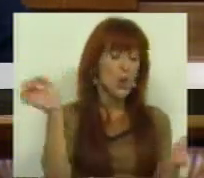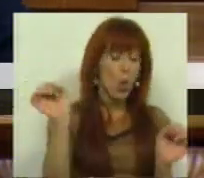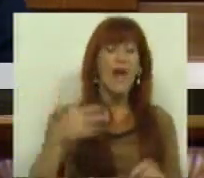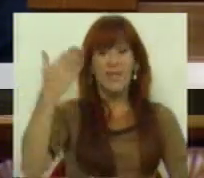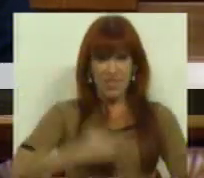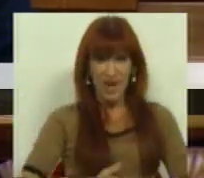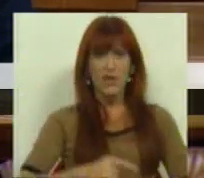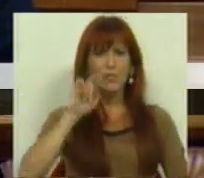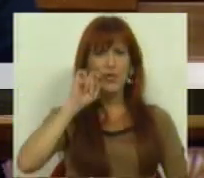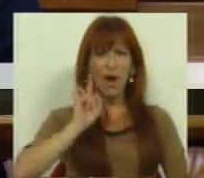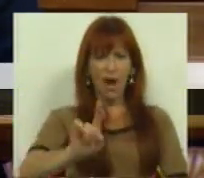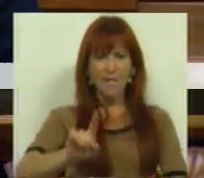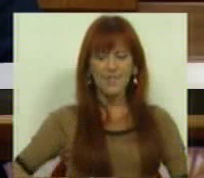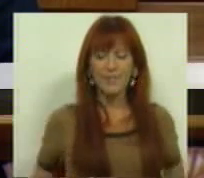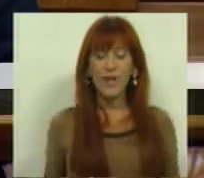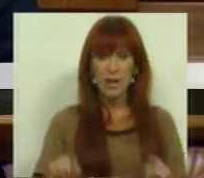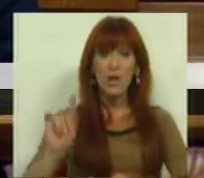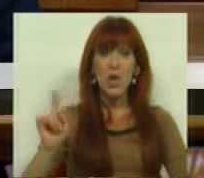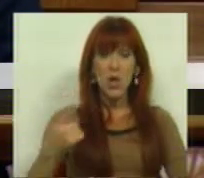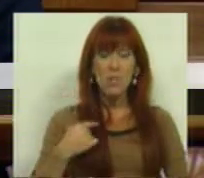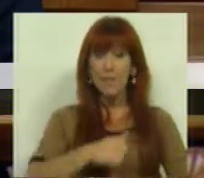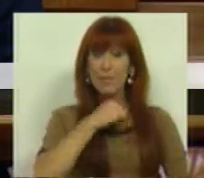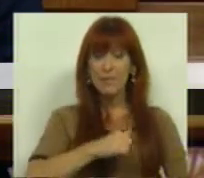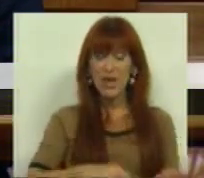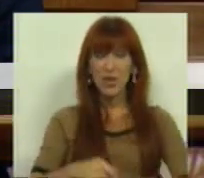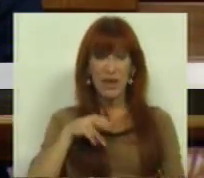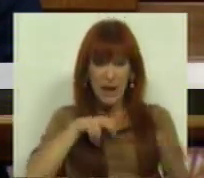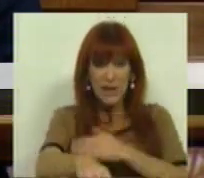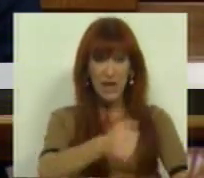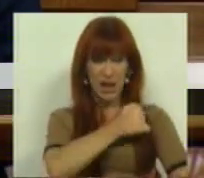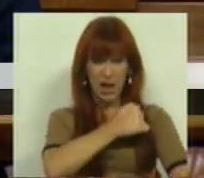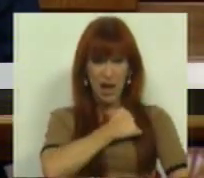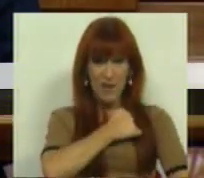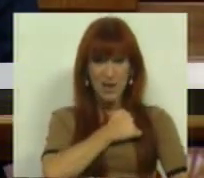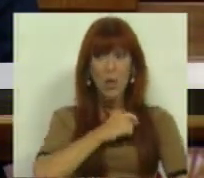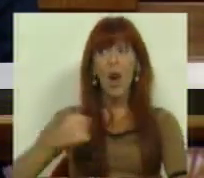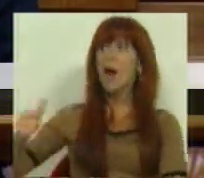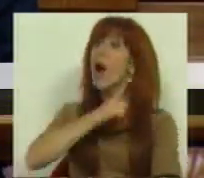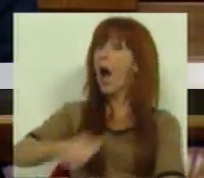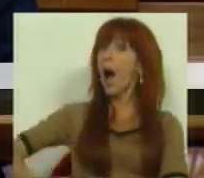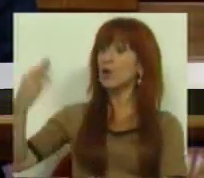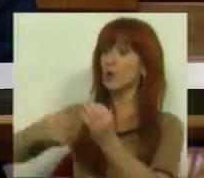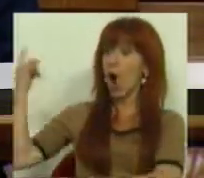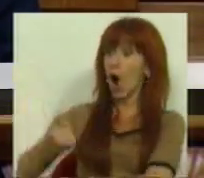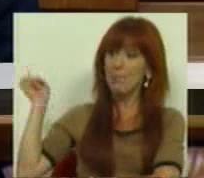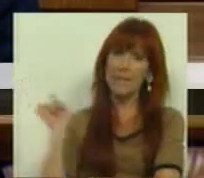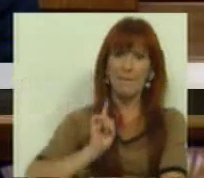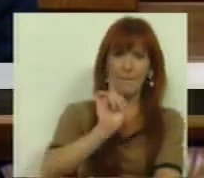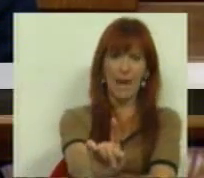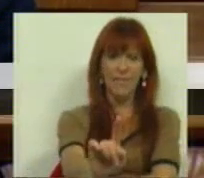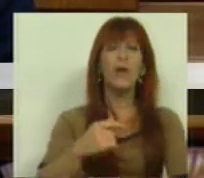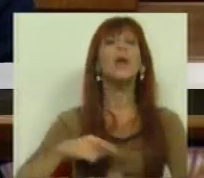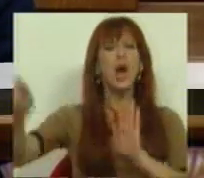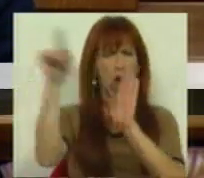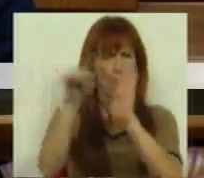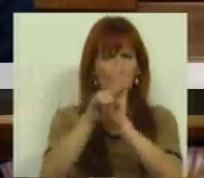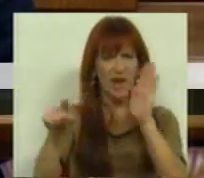Há direitos protegidos e só deve ser permitida a entrada em domicílio com autorização judicial. Este é o